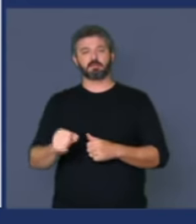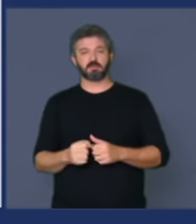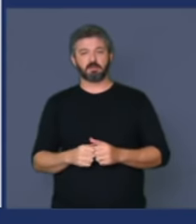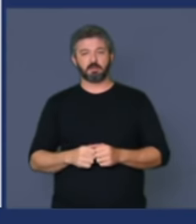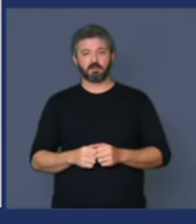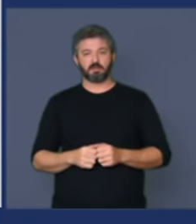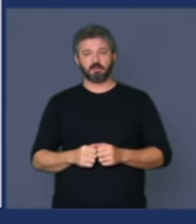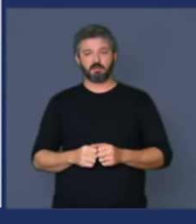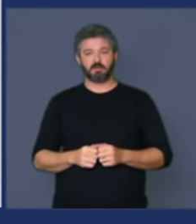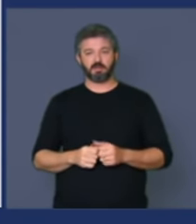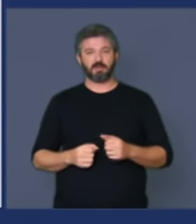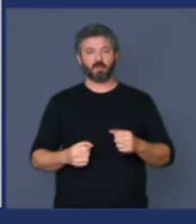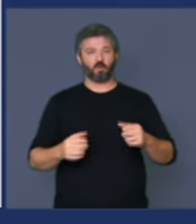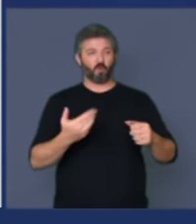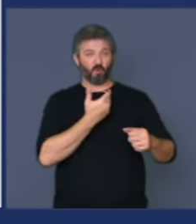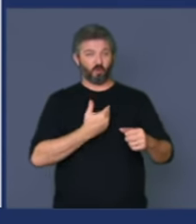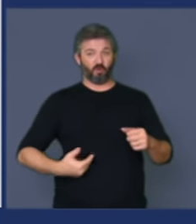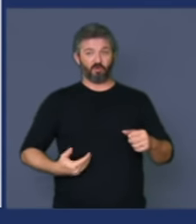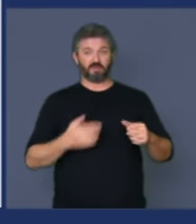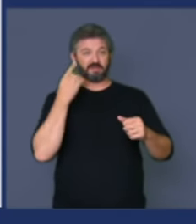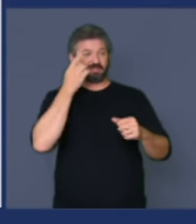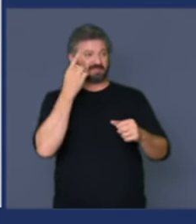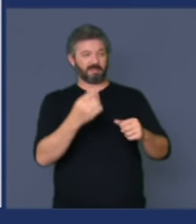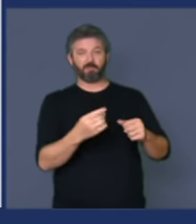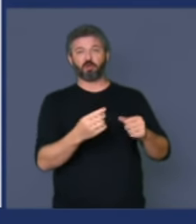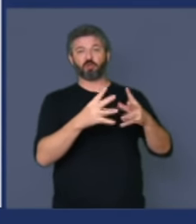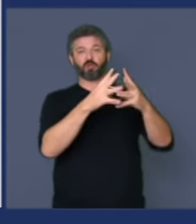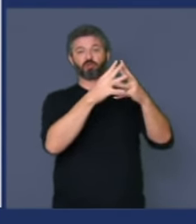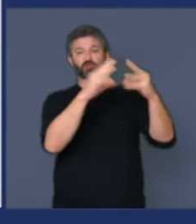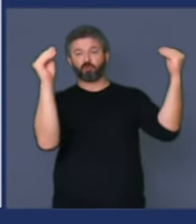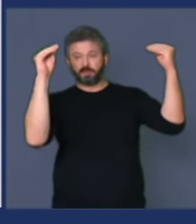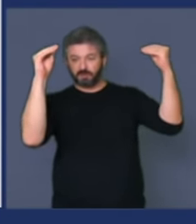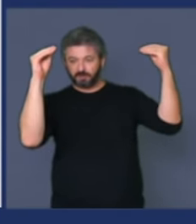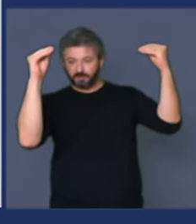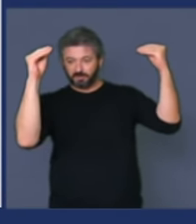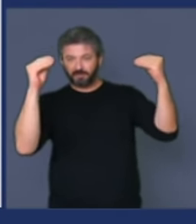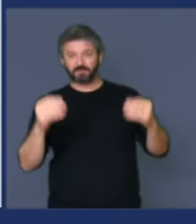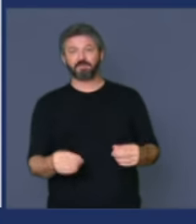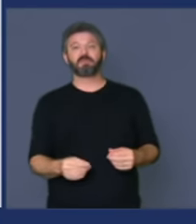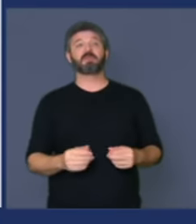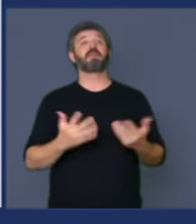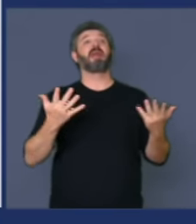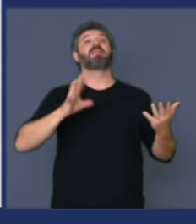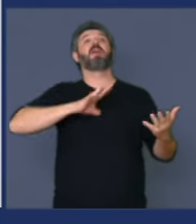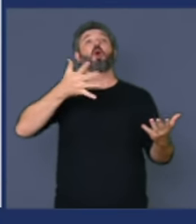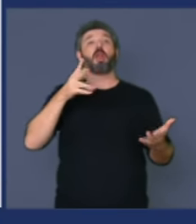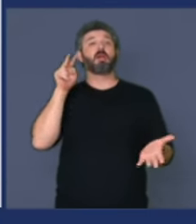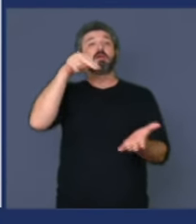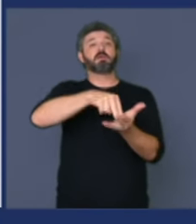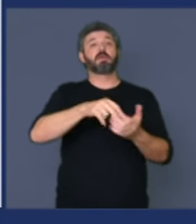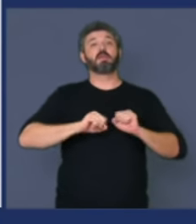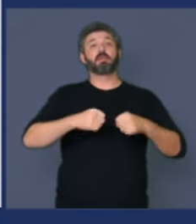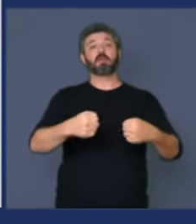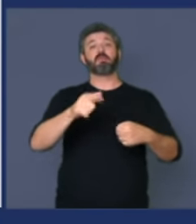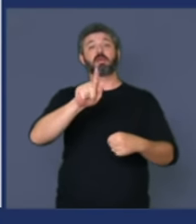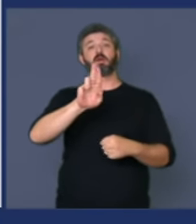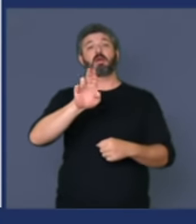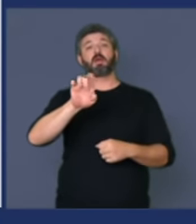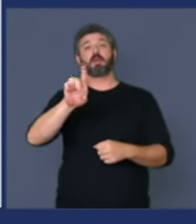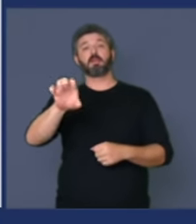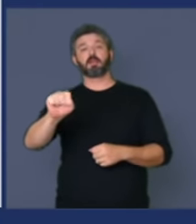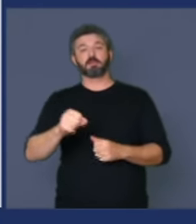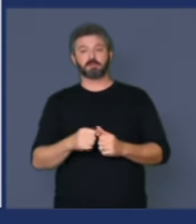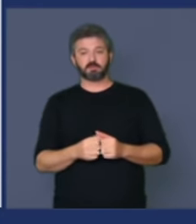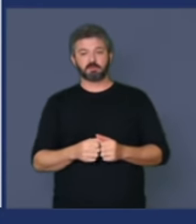a base do governo tomou Doril ninguém tem coragem de defender hoje o meu